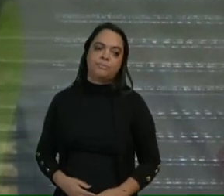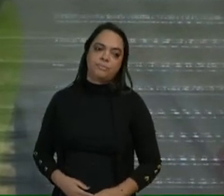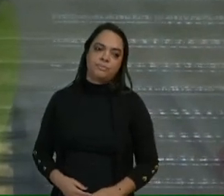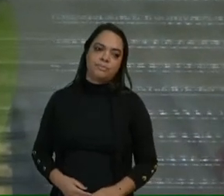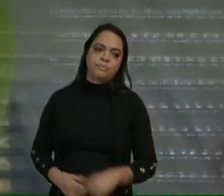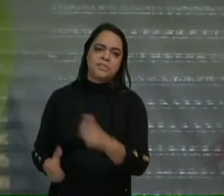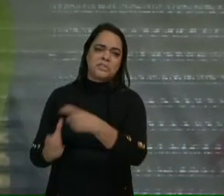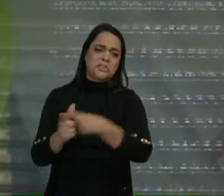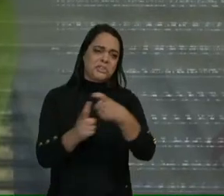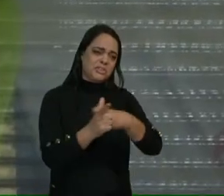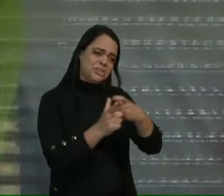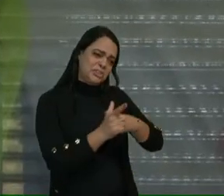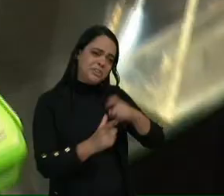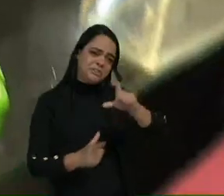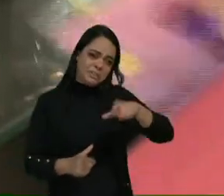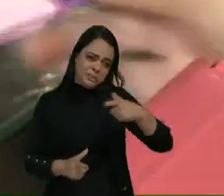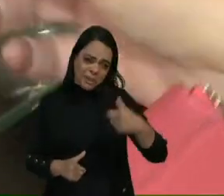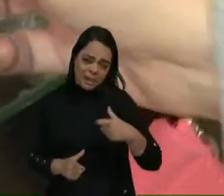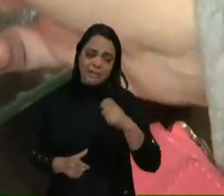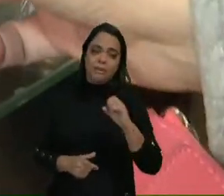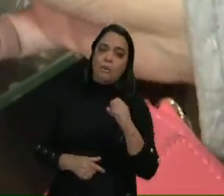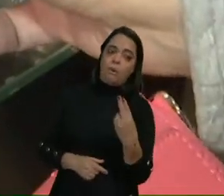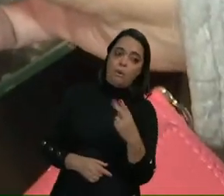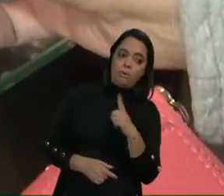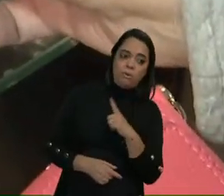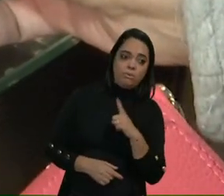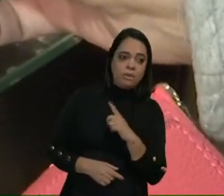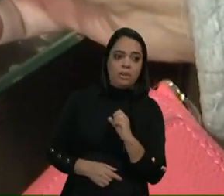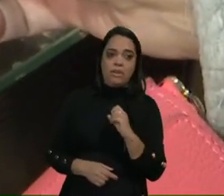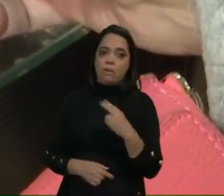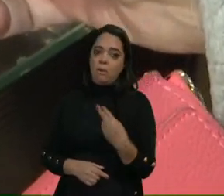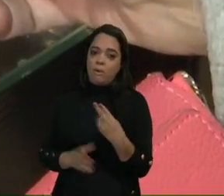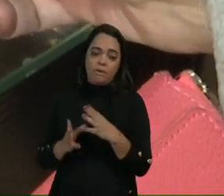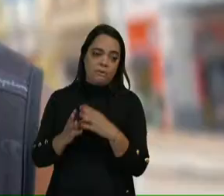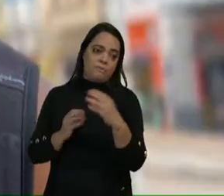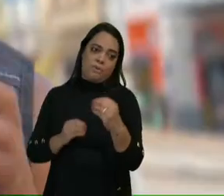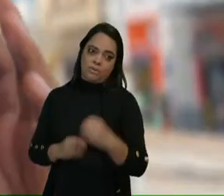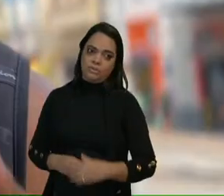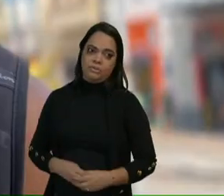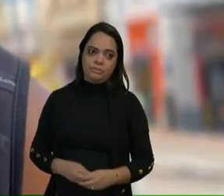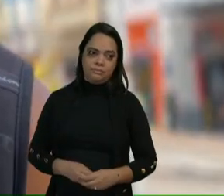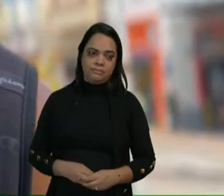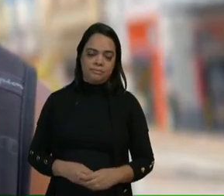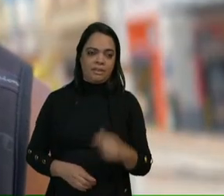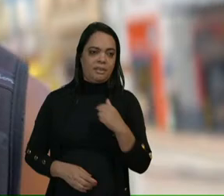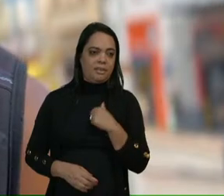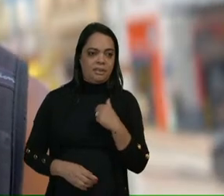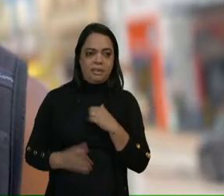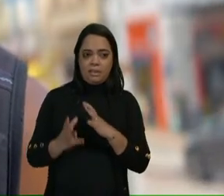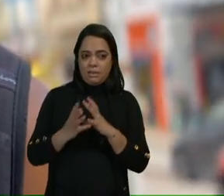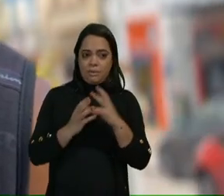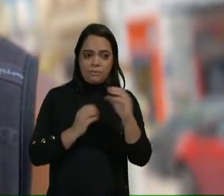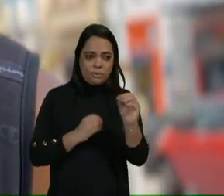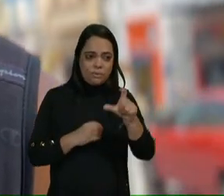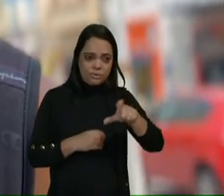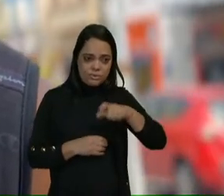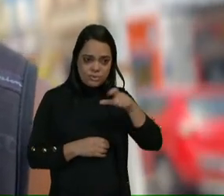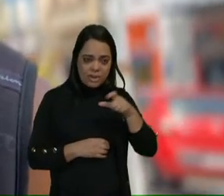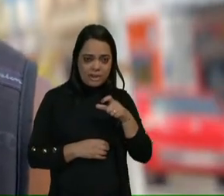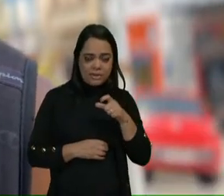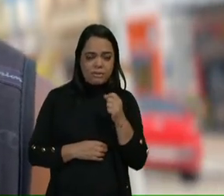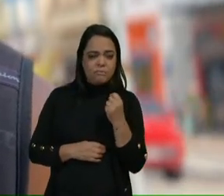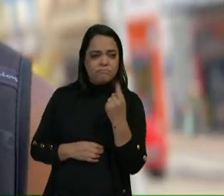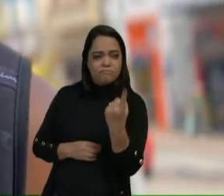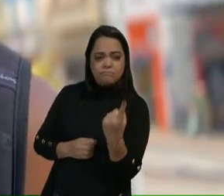Dívidas no cartão de crédito ou você tem ou foge para bem longe delas. Corro de cartão de crédito, assim é uma vez ou